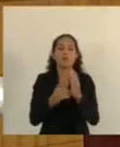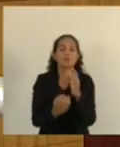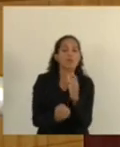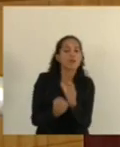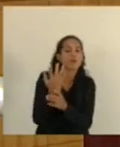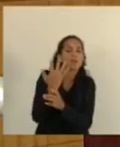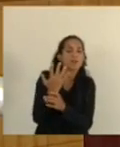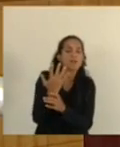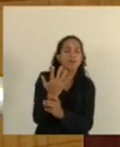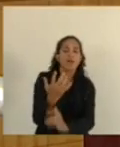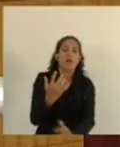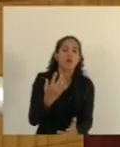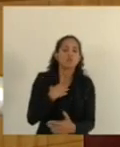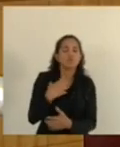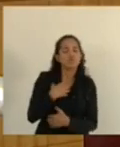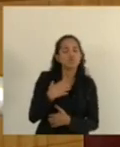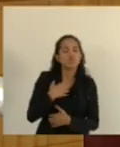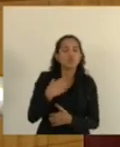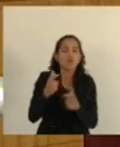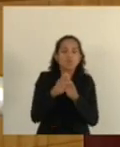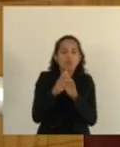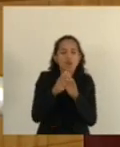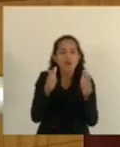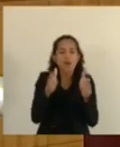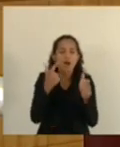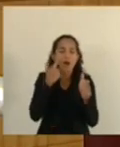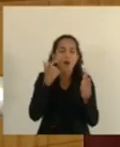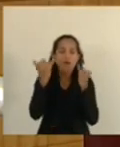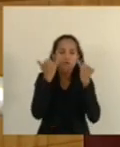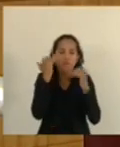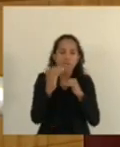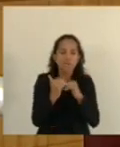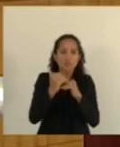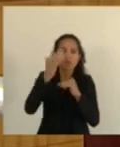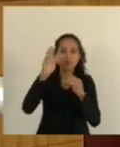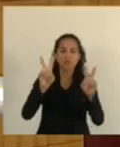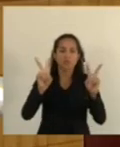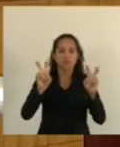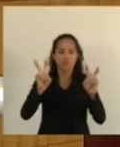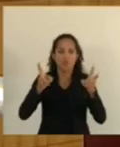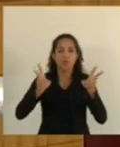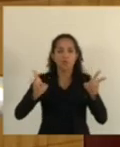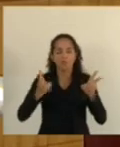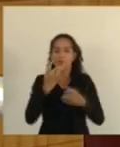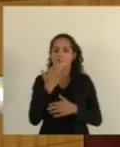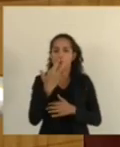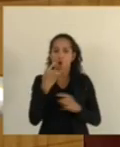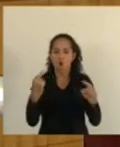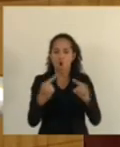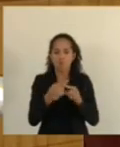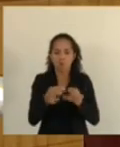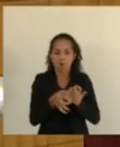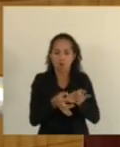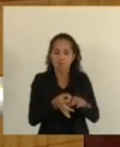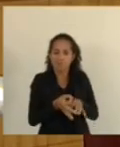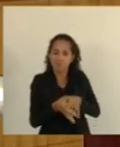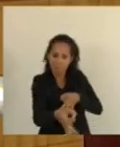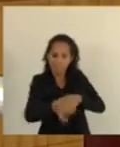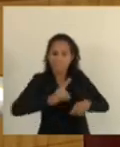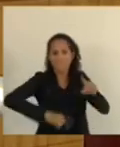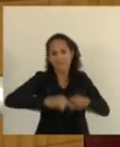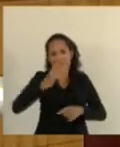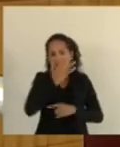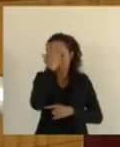uma forma de ampliar as informações sobre essa questão da cor da bengala dos deficientes